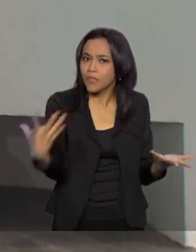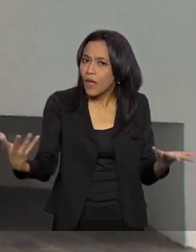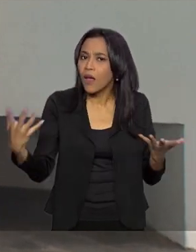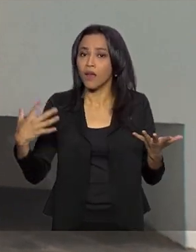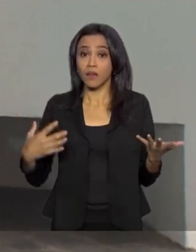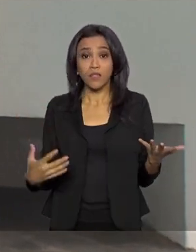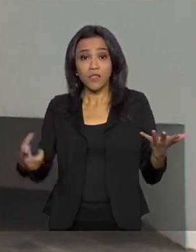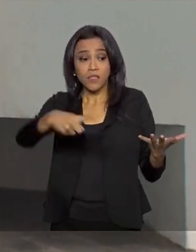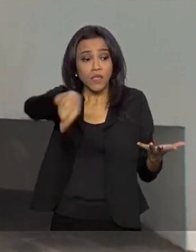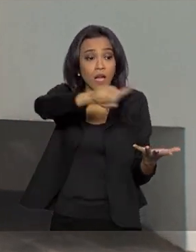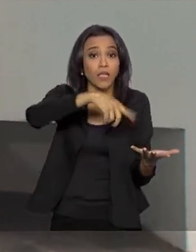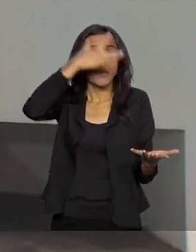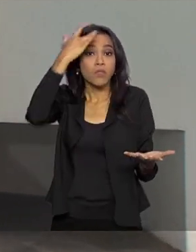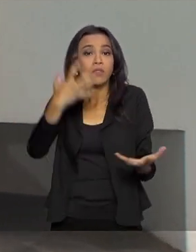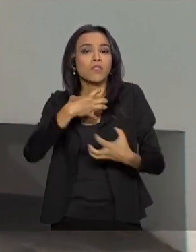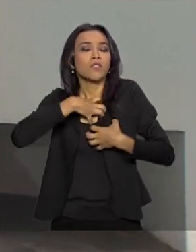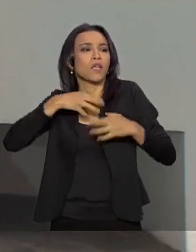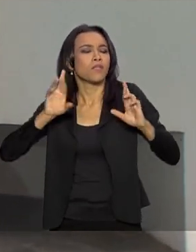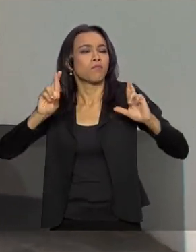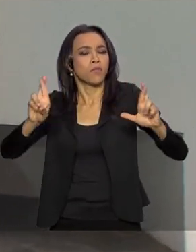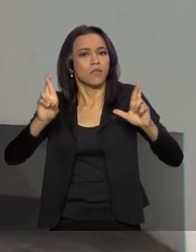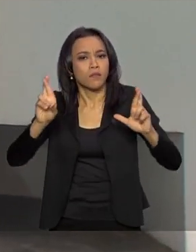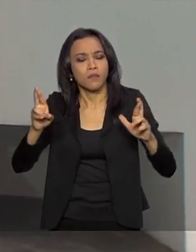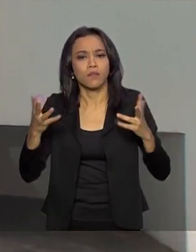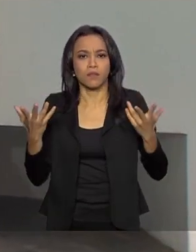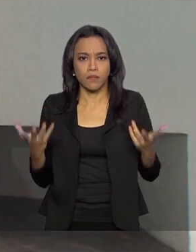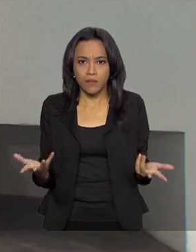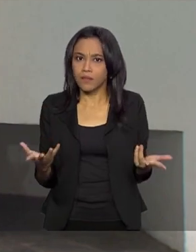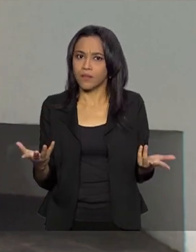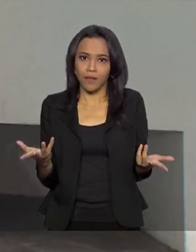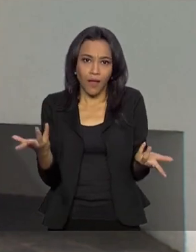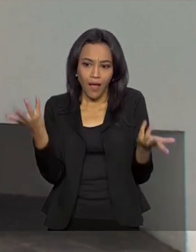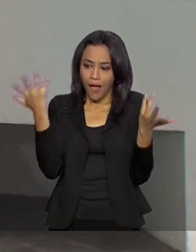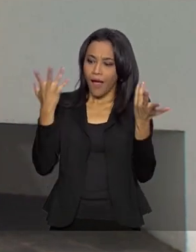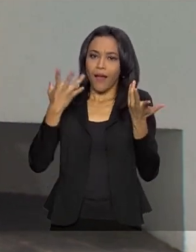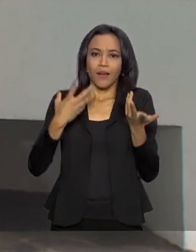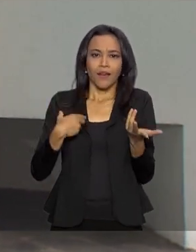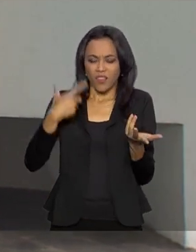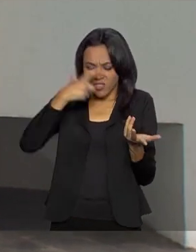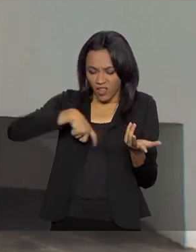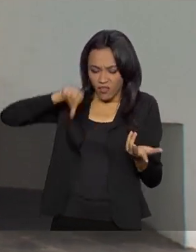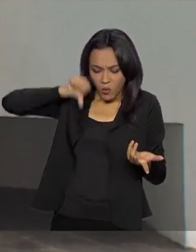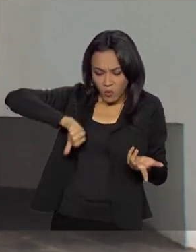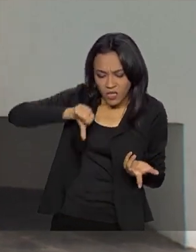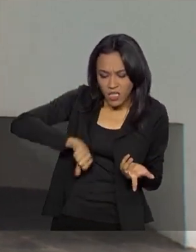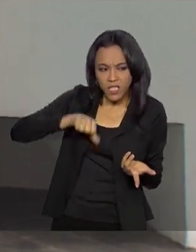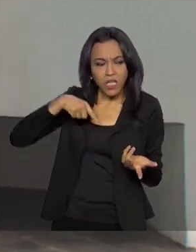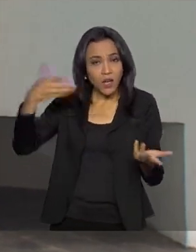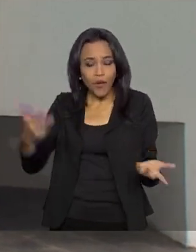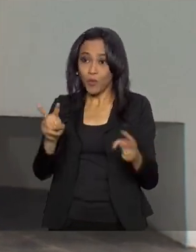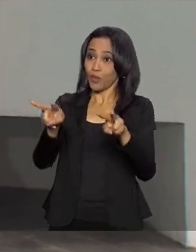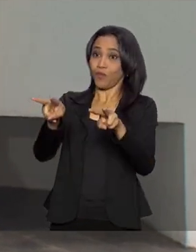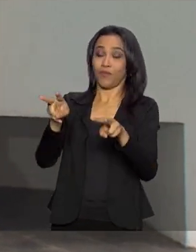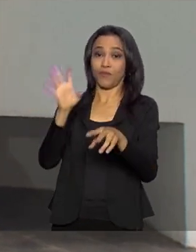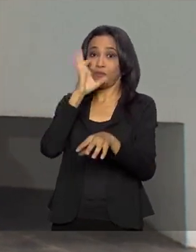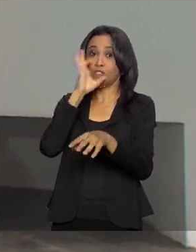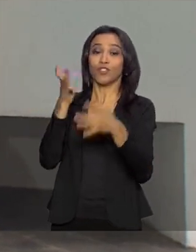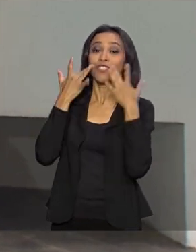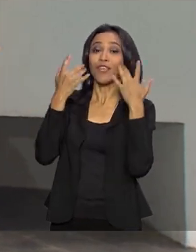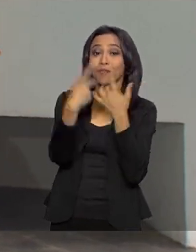terem uma esperança, sabe, viver, ah, eu estava ruim, fiquei tão bem para assistir,